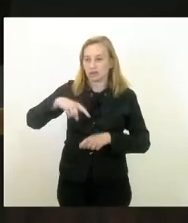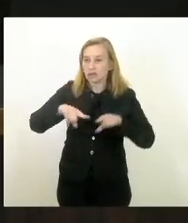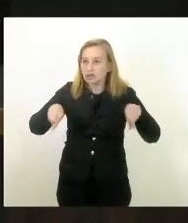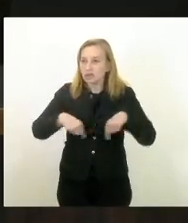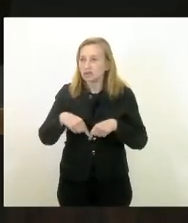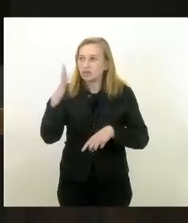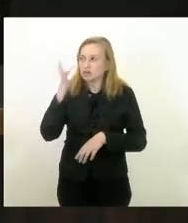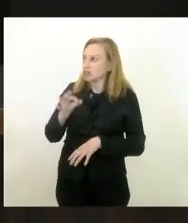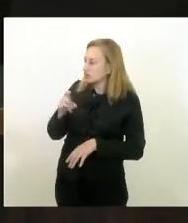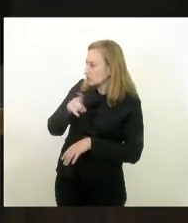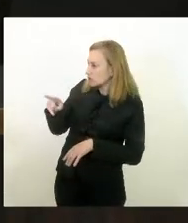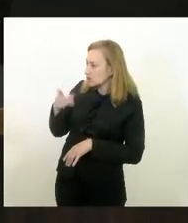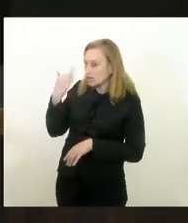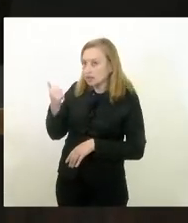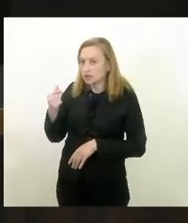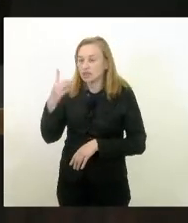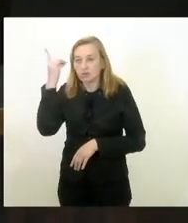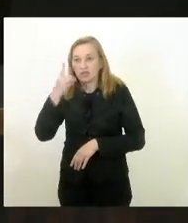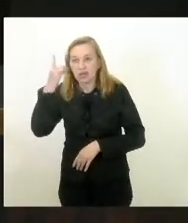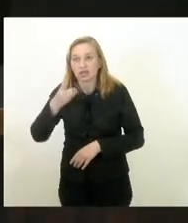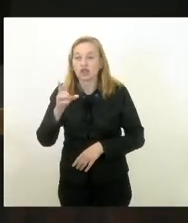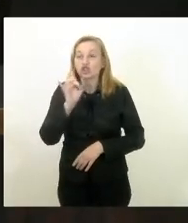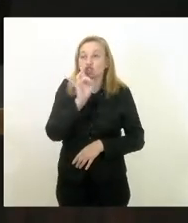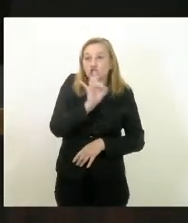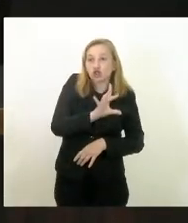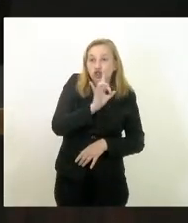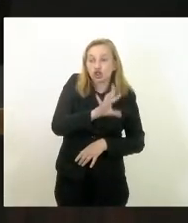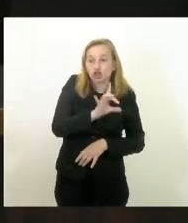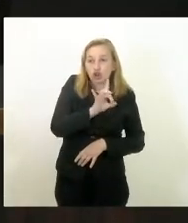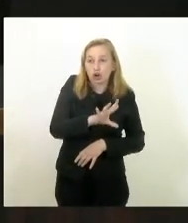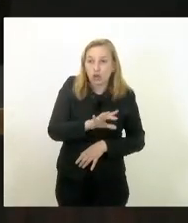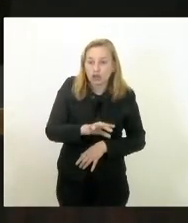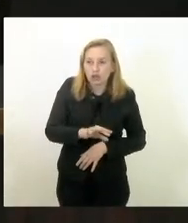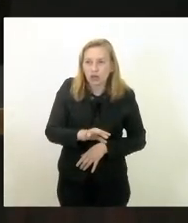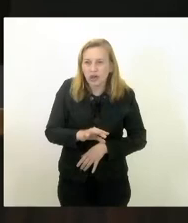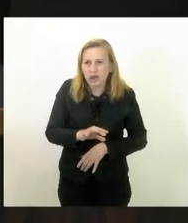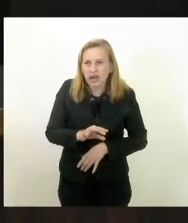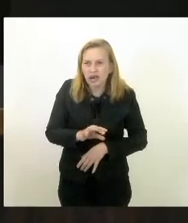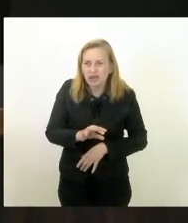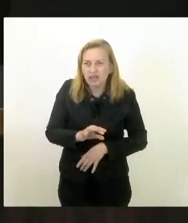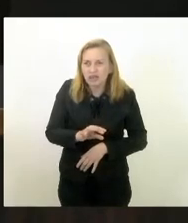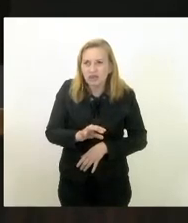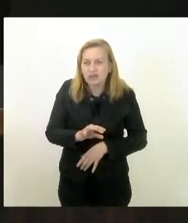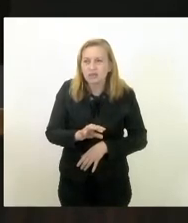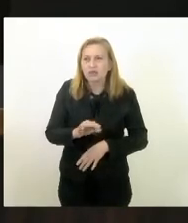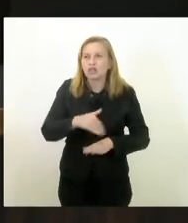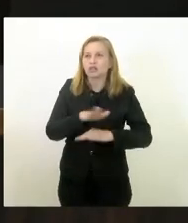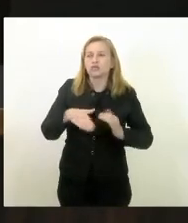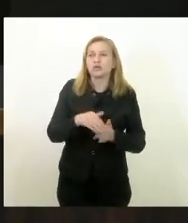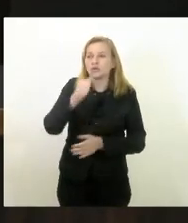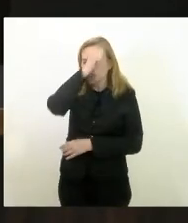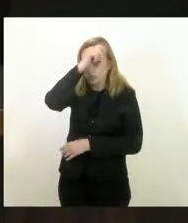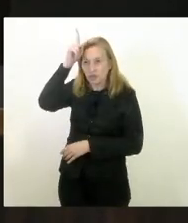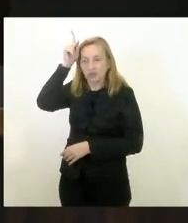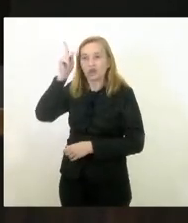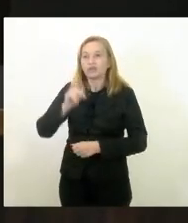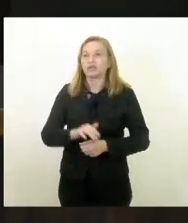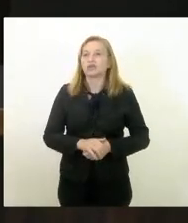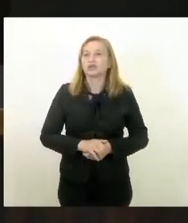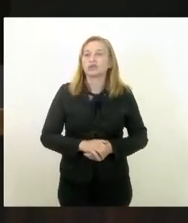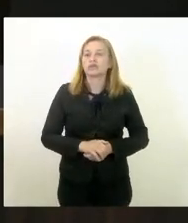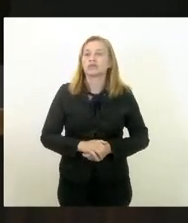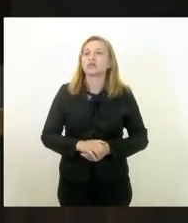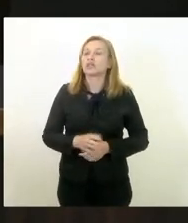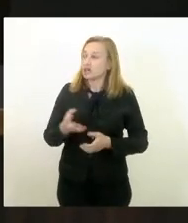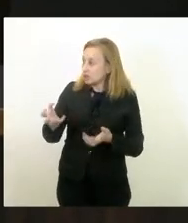os parlamentares sabem só para atender prefeitos todos os prefeitos e prefeitas deputados